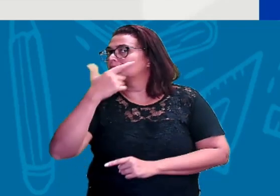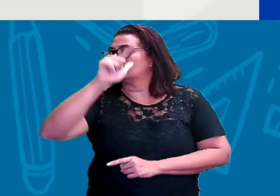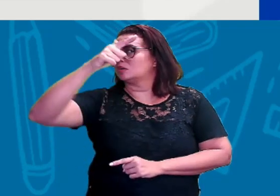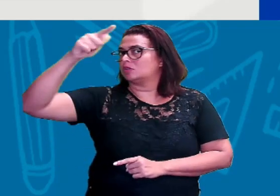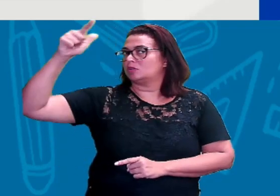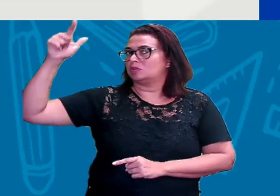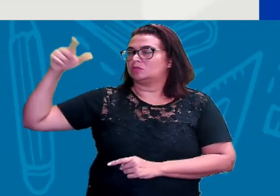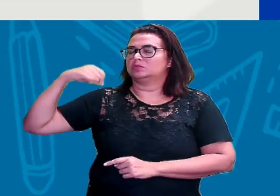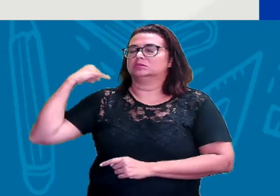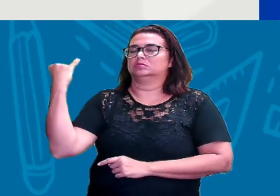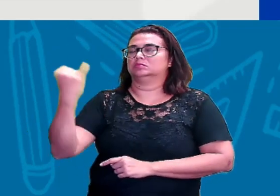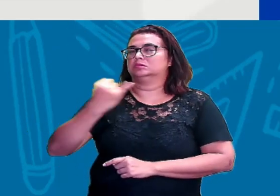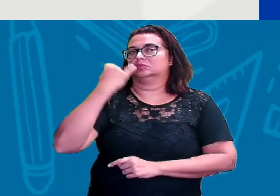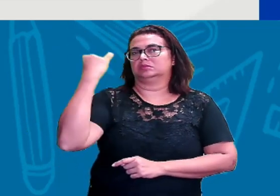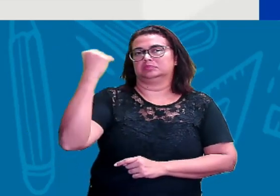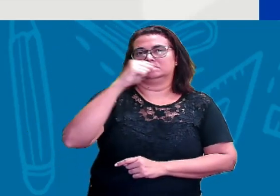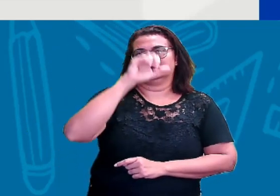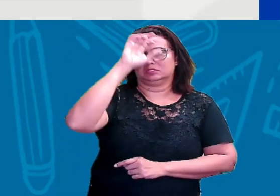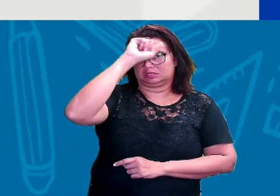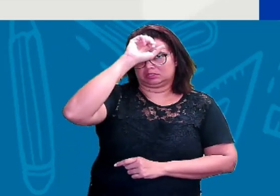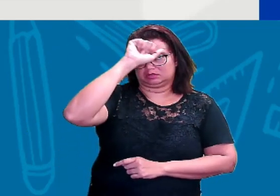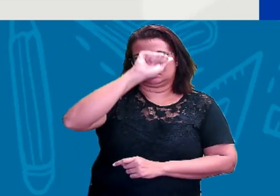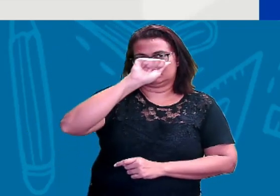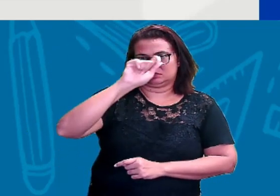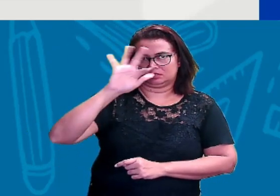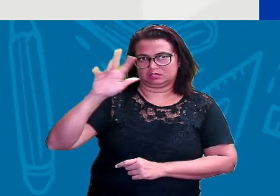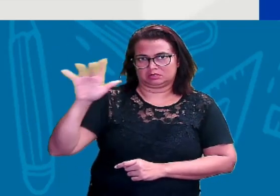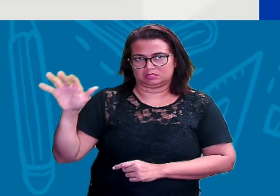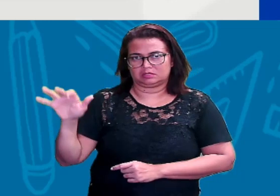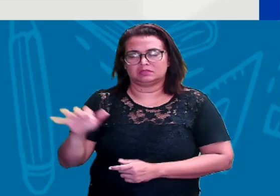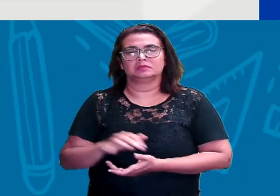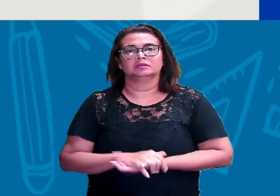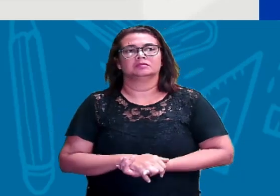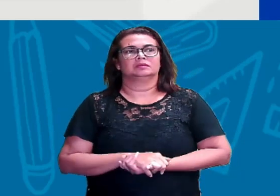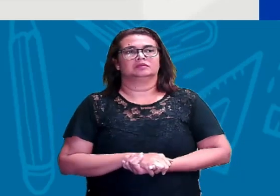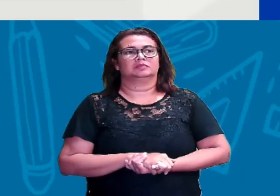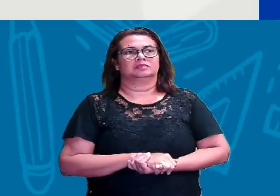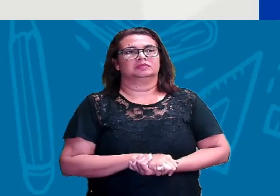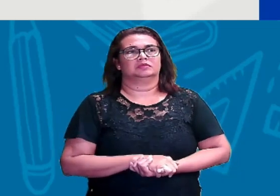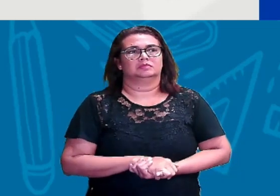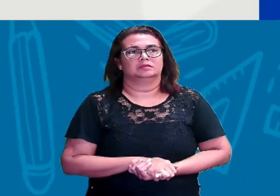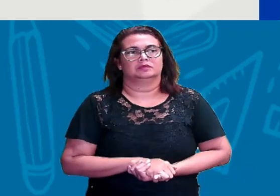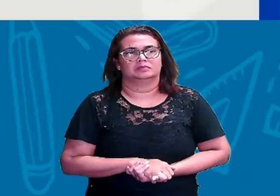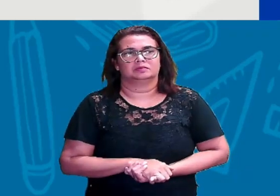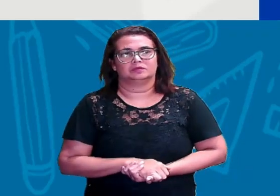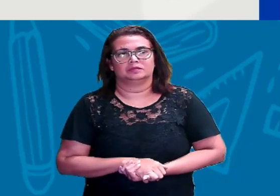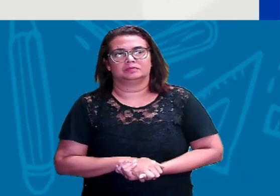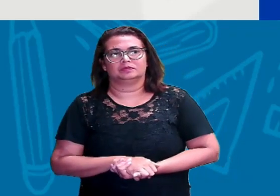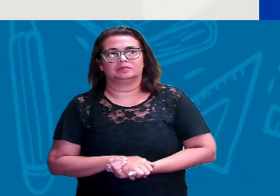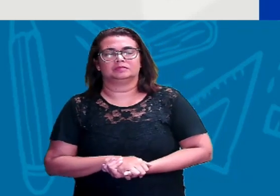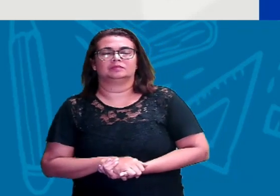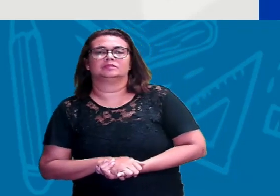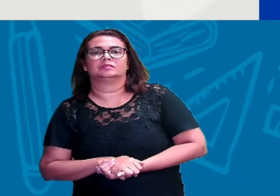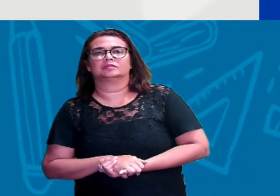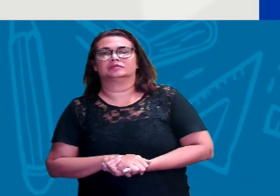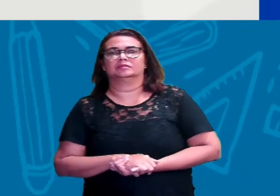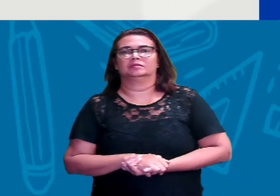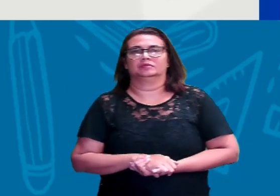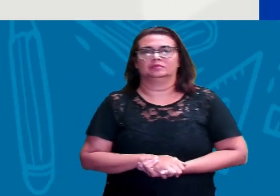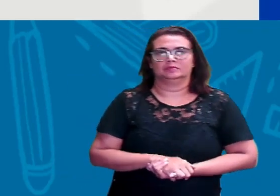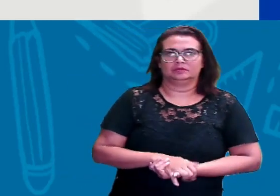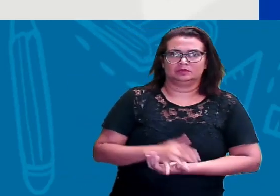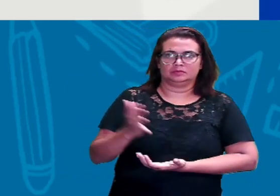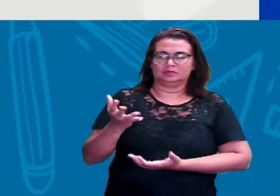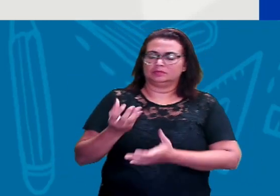parte fundamental que é o alfabeto, certo? Vamos continuar porque agora vem a questão